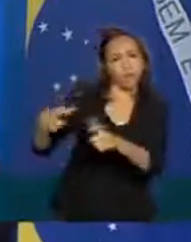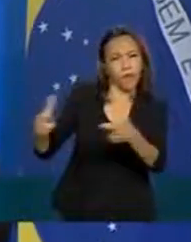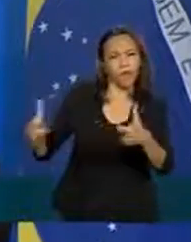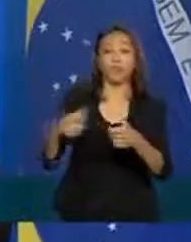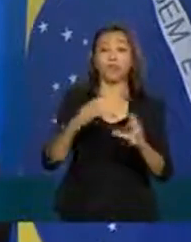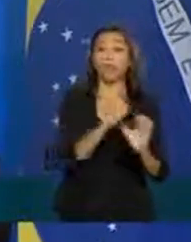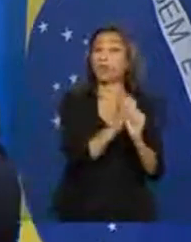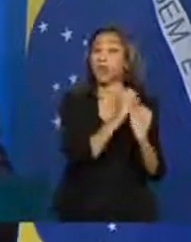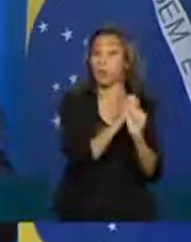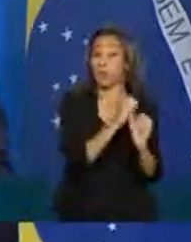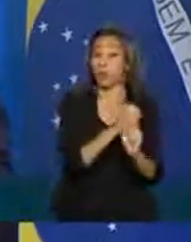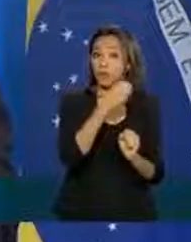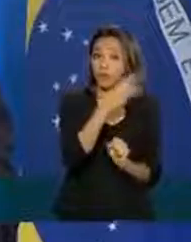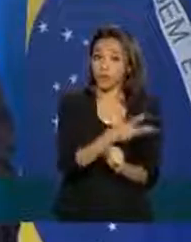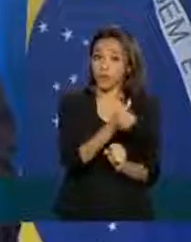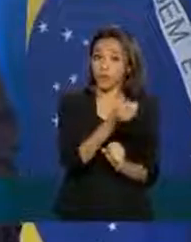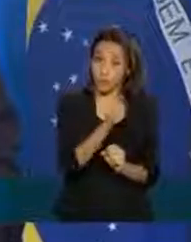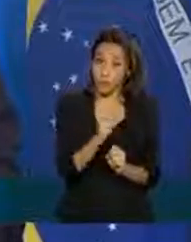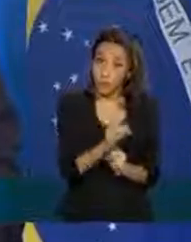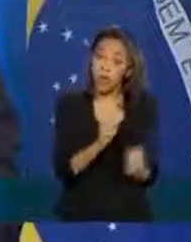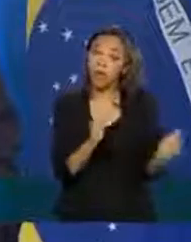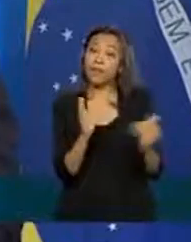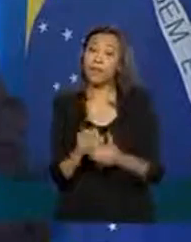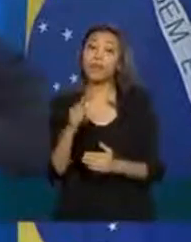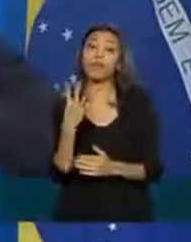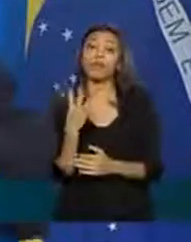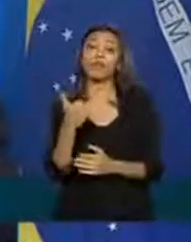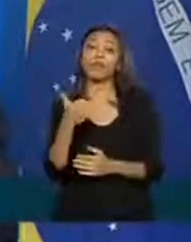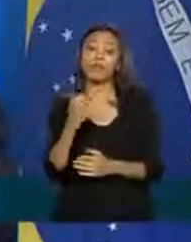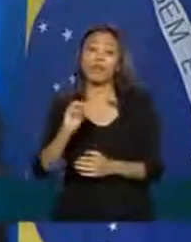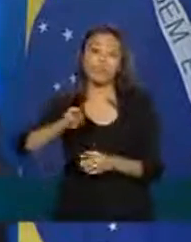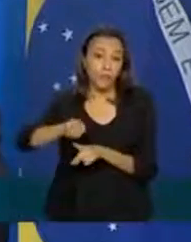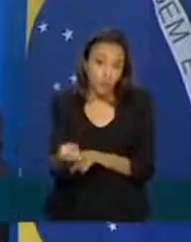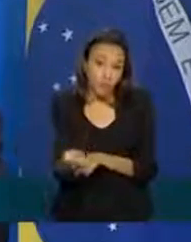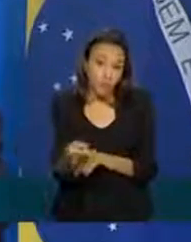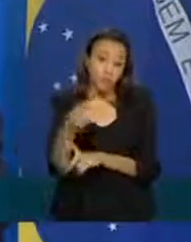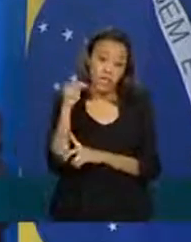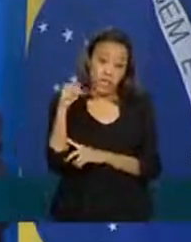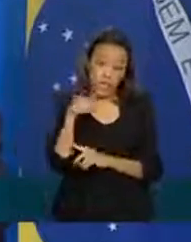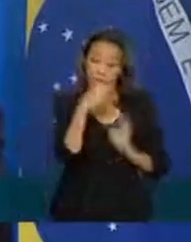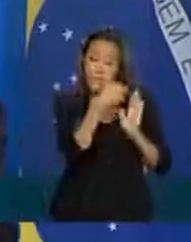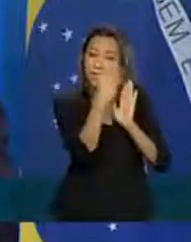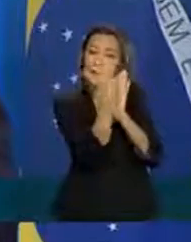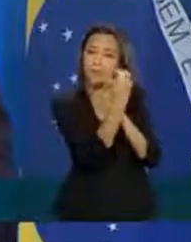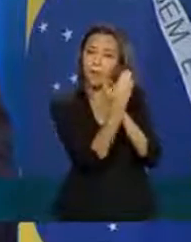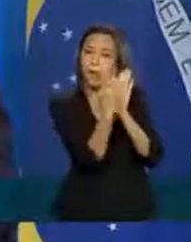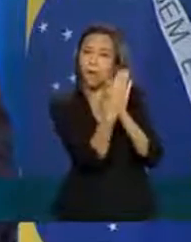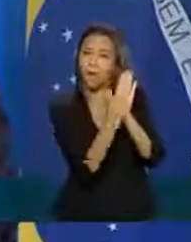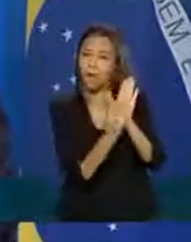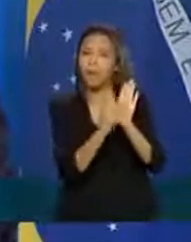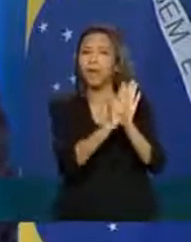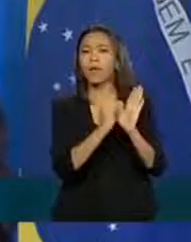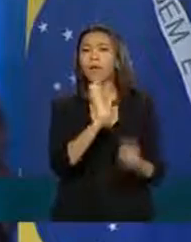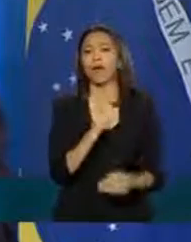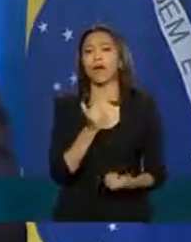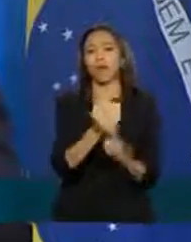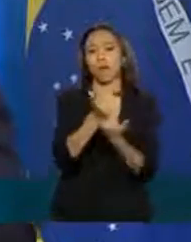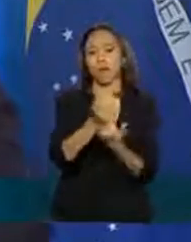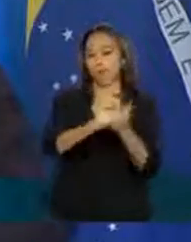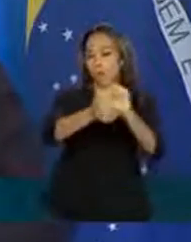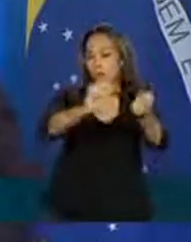360 mil e 10 milhões. O programa se destina exclusivamente a financiamento de folhas de pagamento.